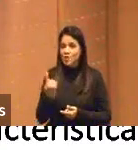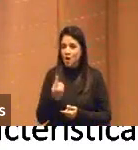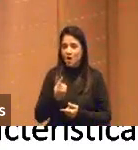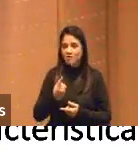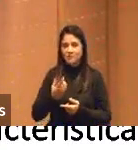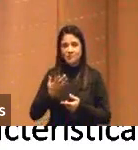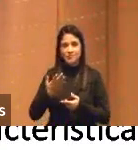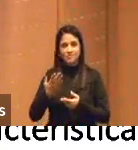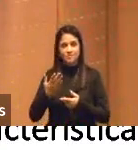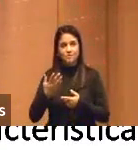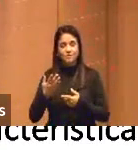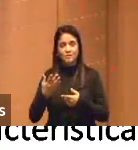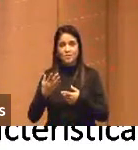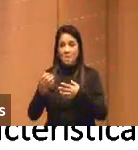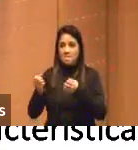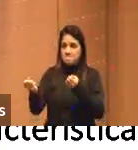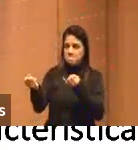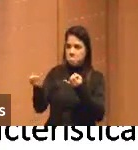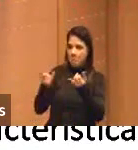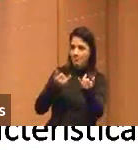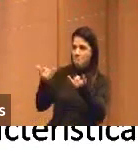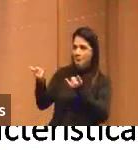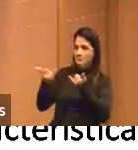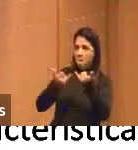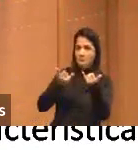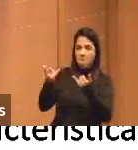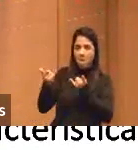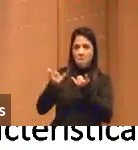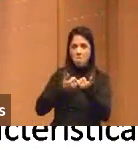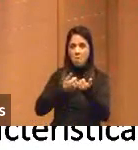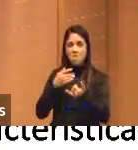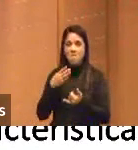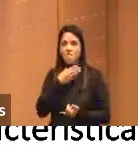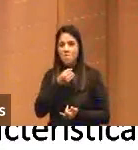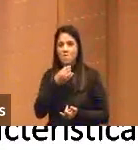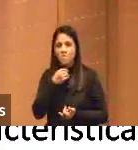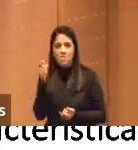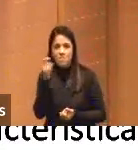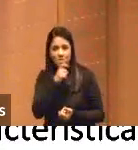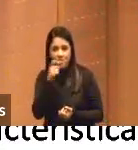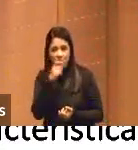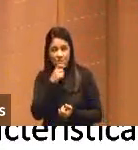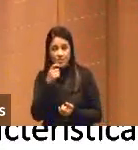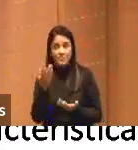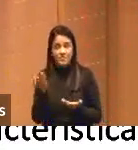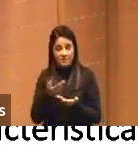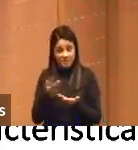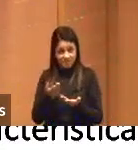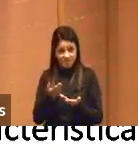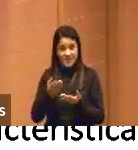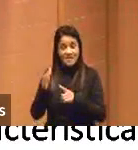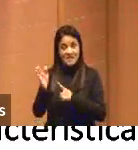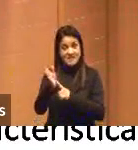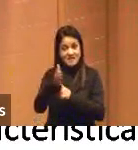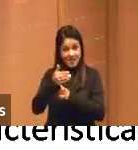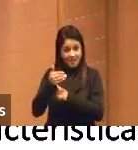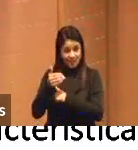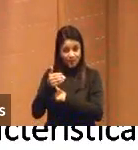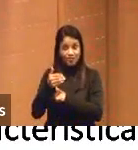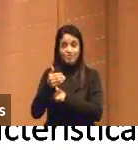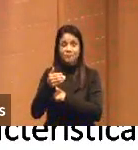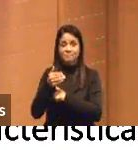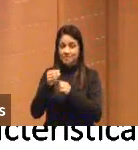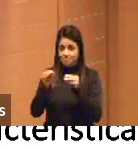soterrados por uma tsunami de fake news e agora, com essa nova tecnologia deepfake, vai causar um